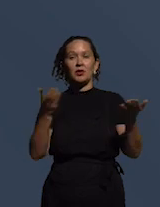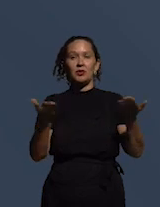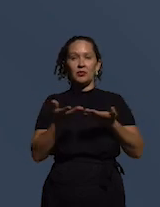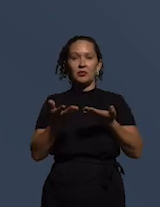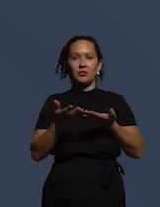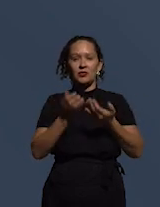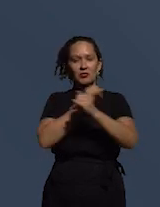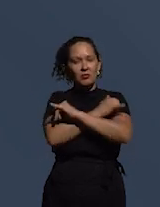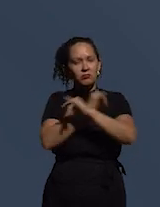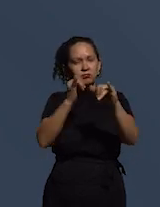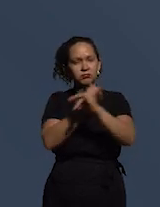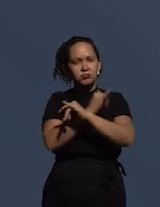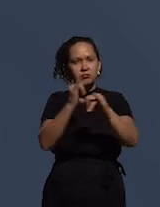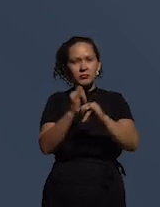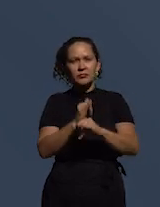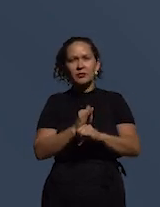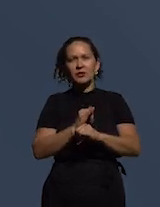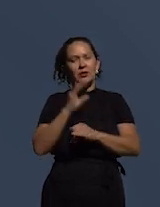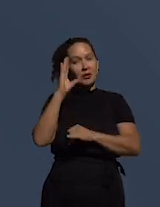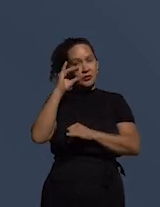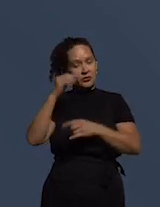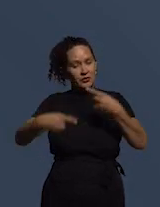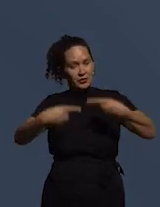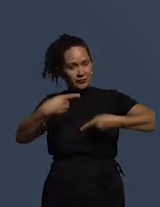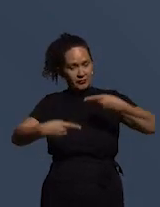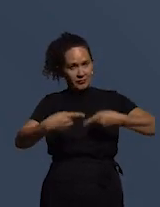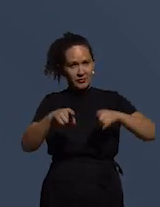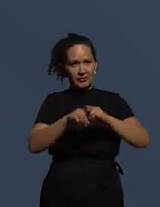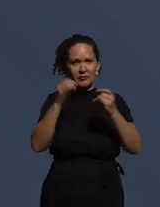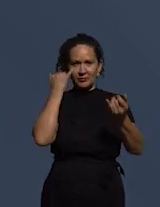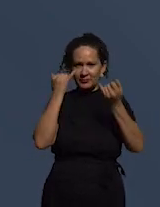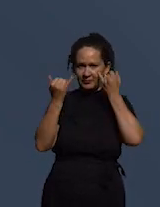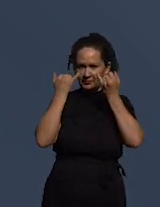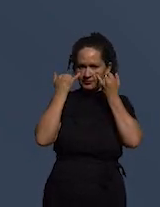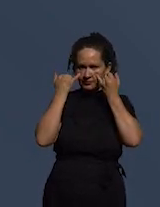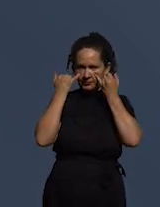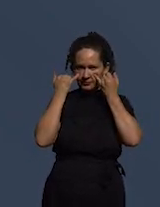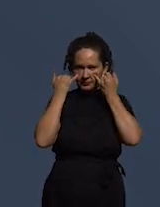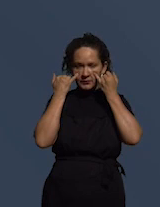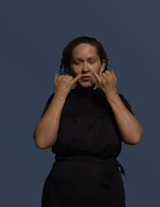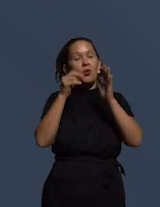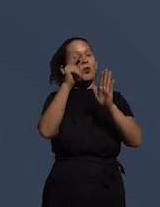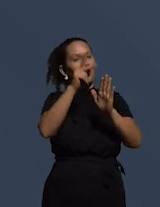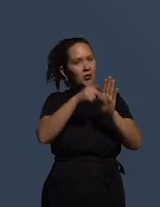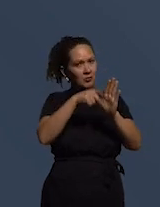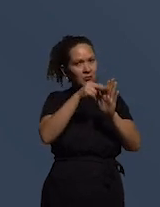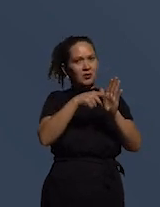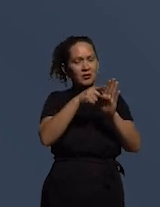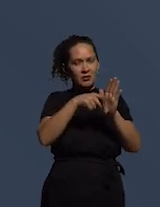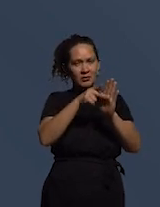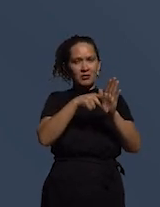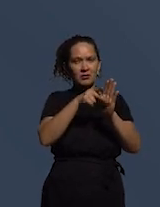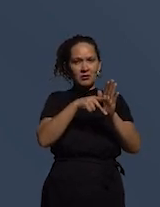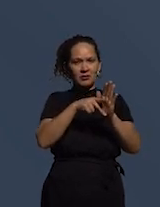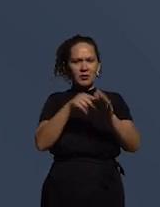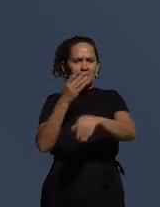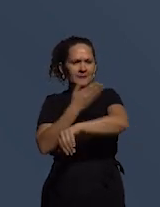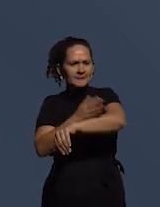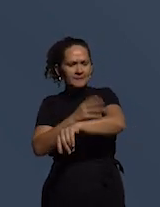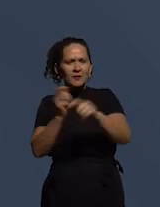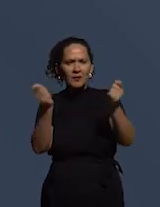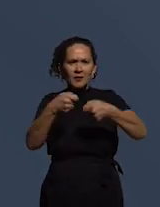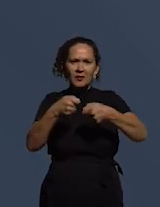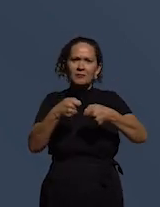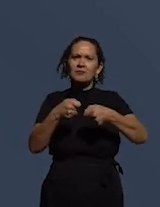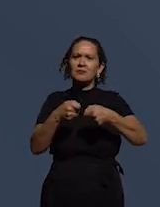informações muito grandes assim essas organizações que processam informação o próprio ERCAS que busca treinar capacitar a sociedade